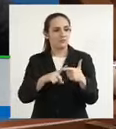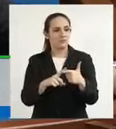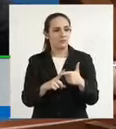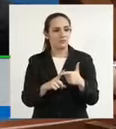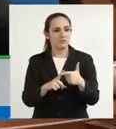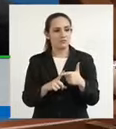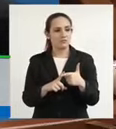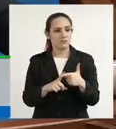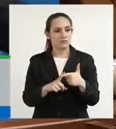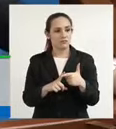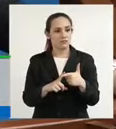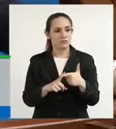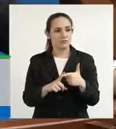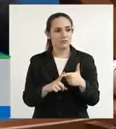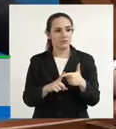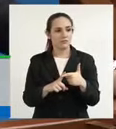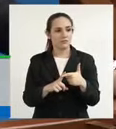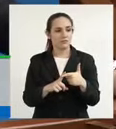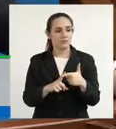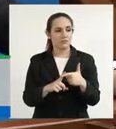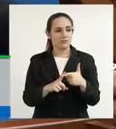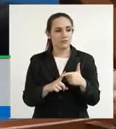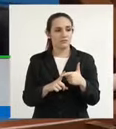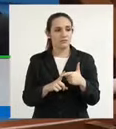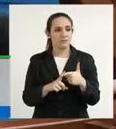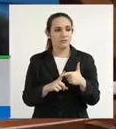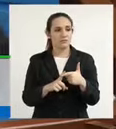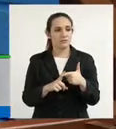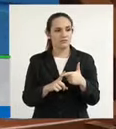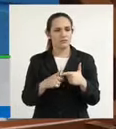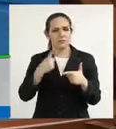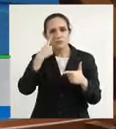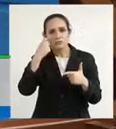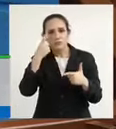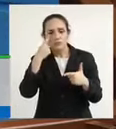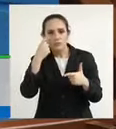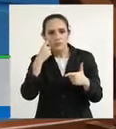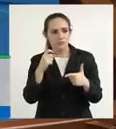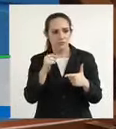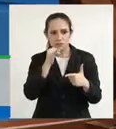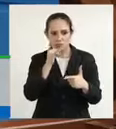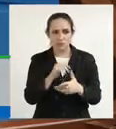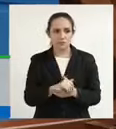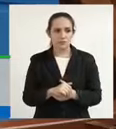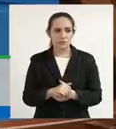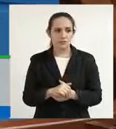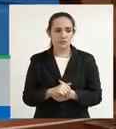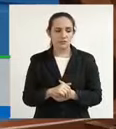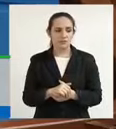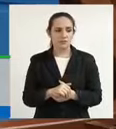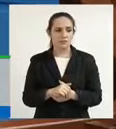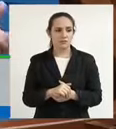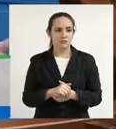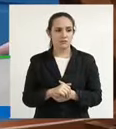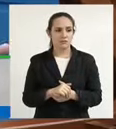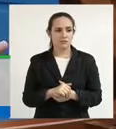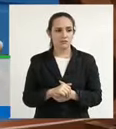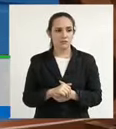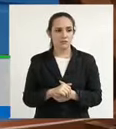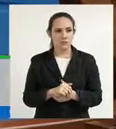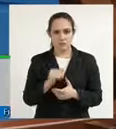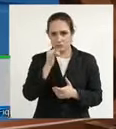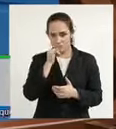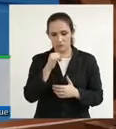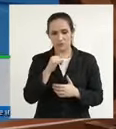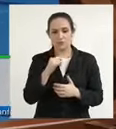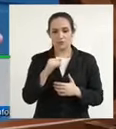porque segundo lugar é o choro, é o choro. Isso que o jovem, adolescente, ele entra para dentro do quarto,